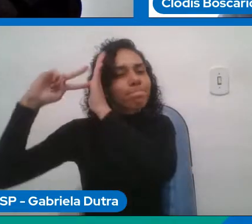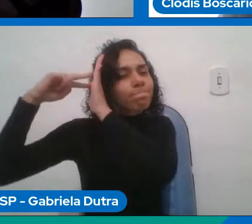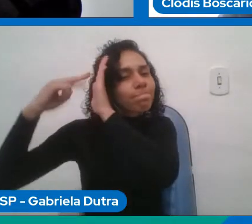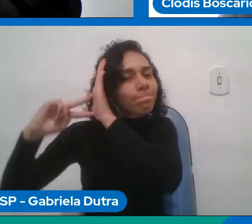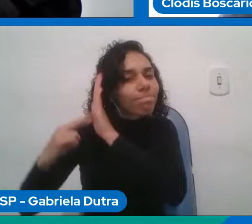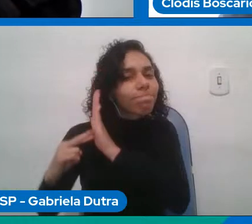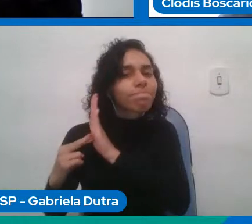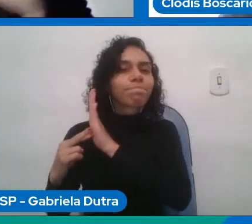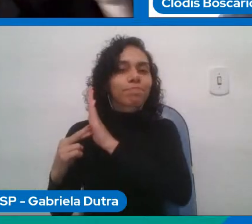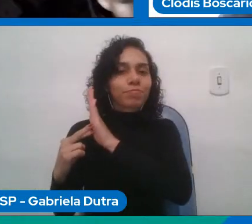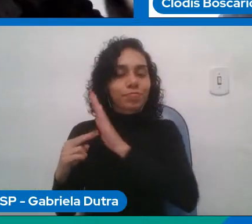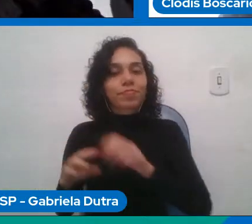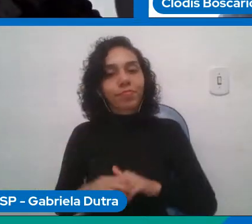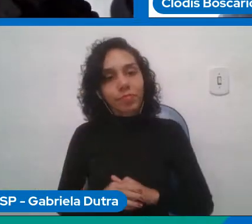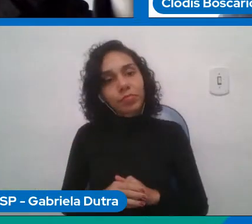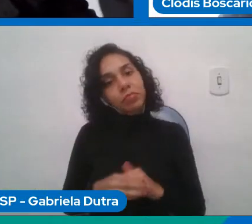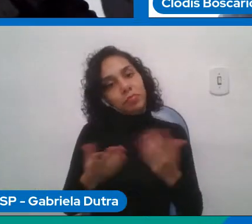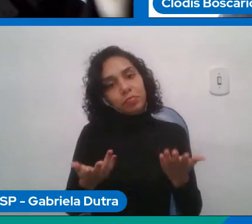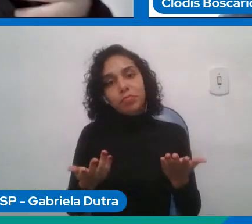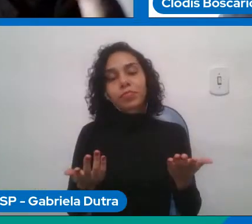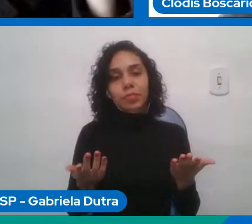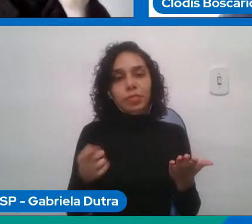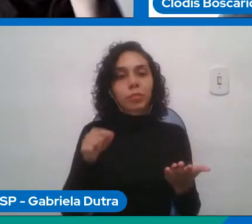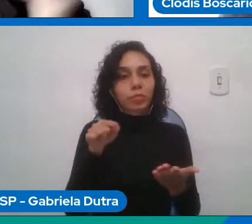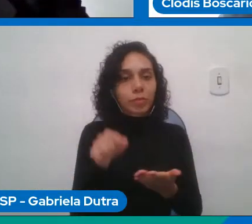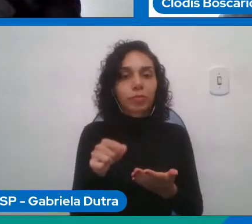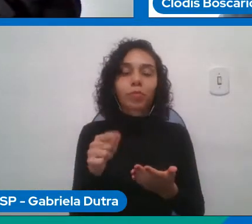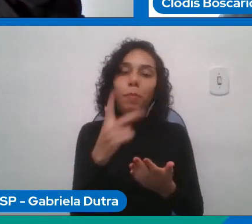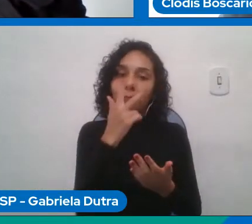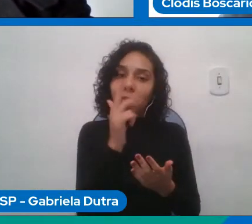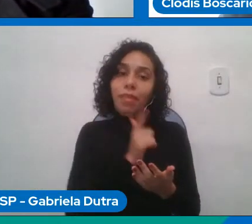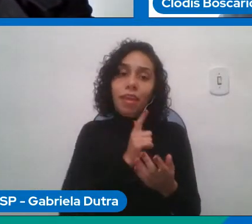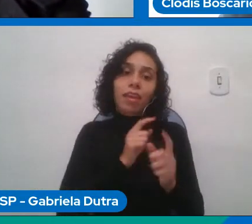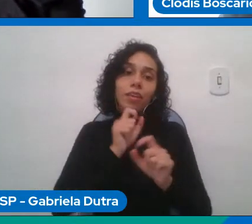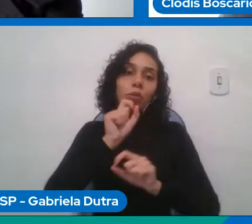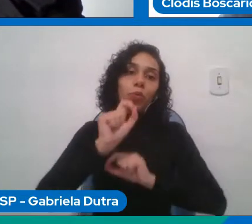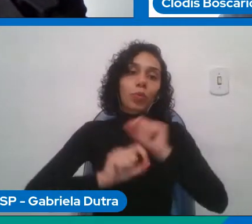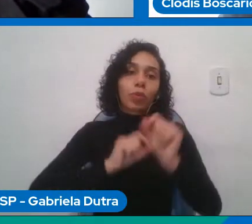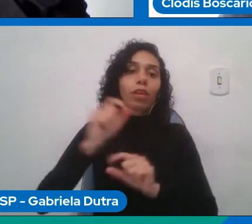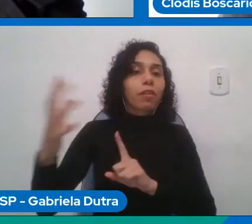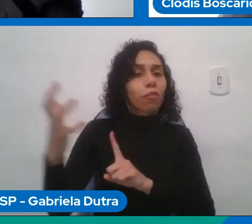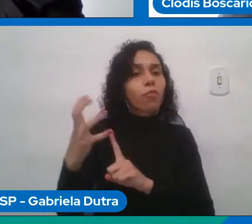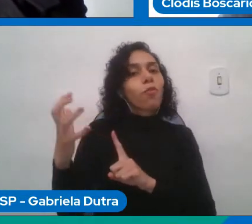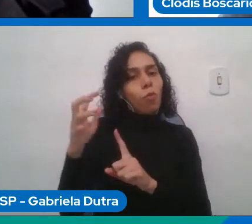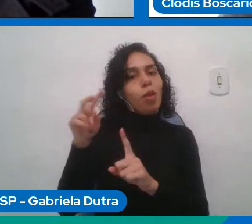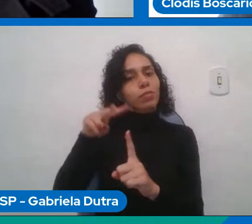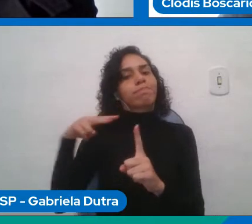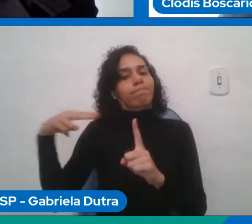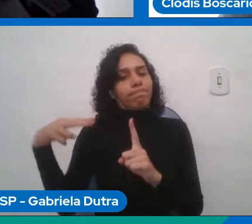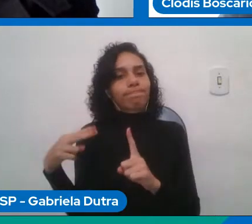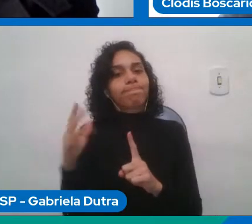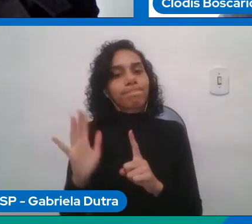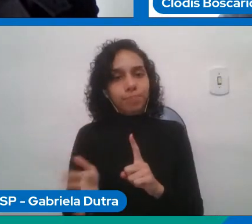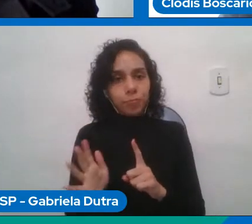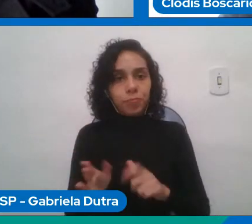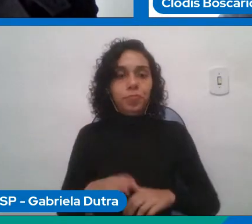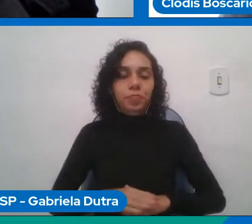objetivo mas mesmo assim influenciado de forma maior ou mais indireta daquilo